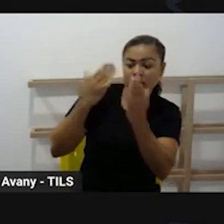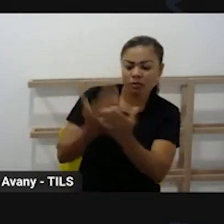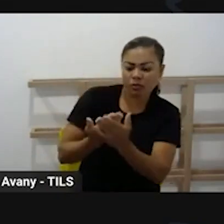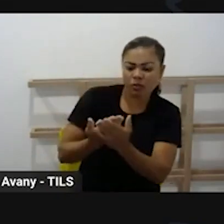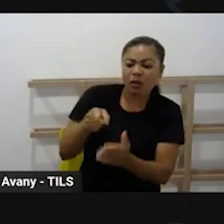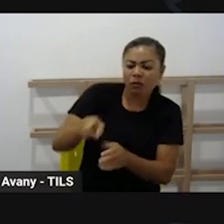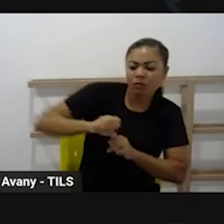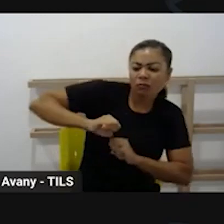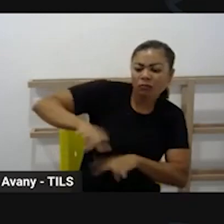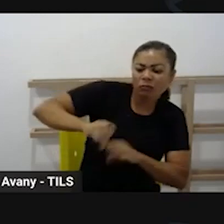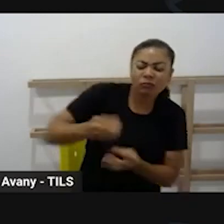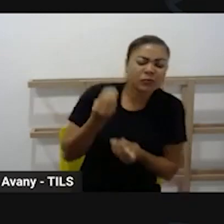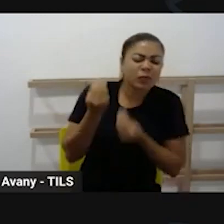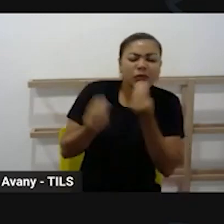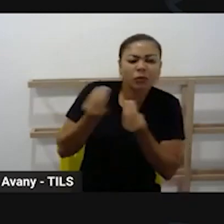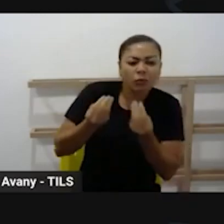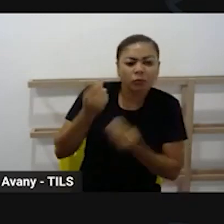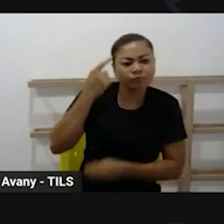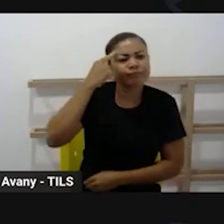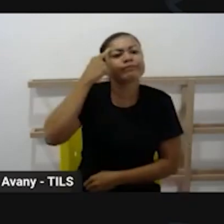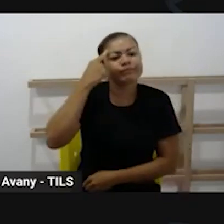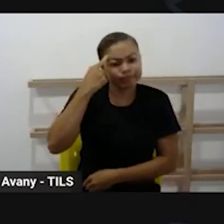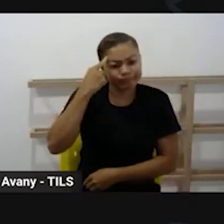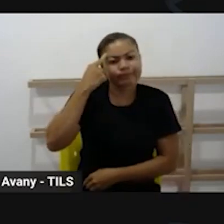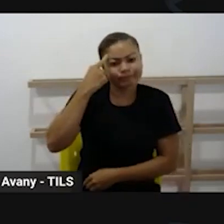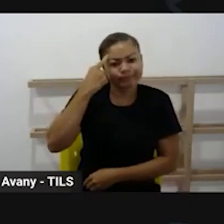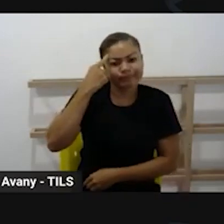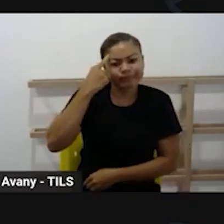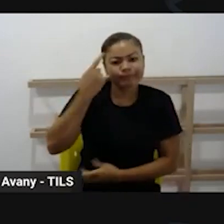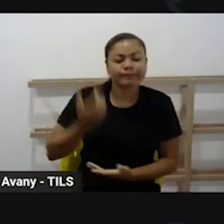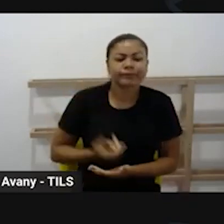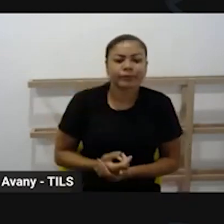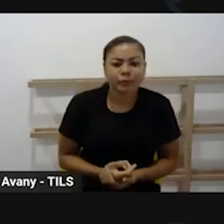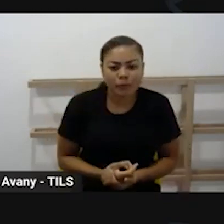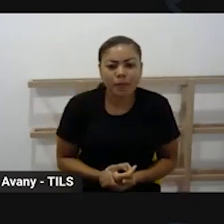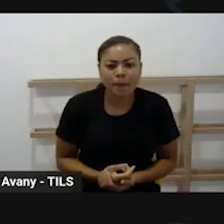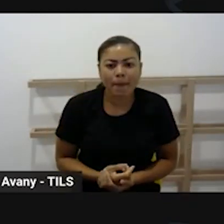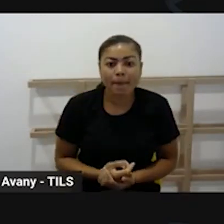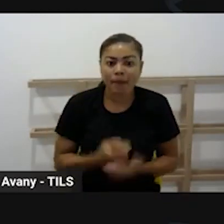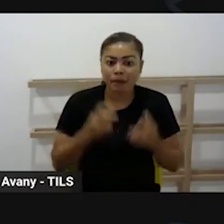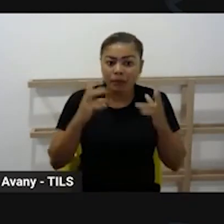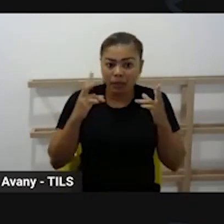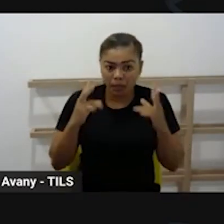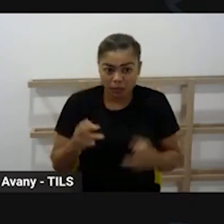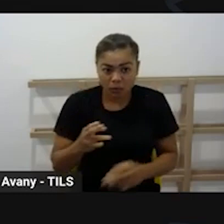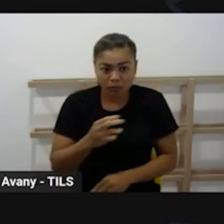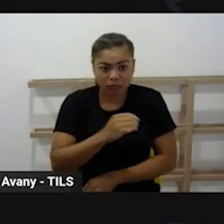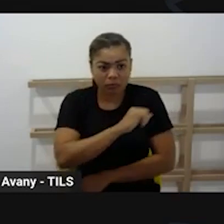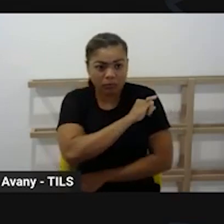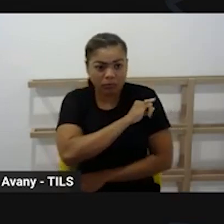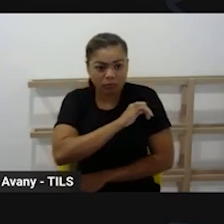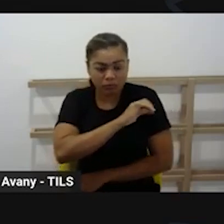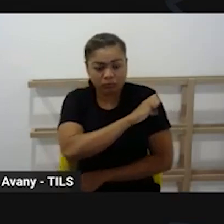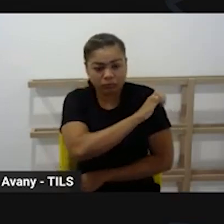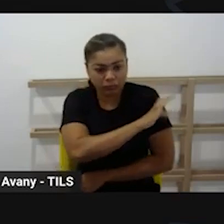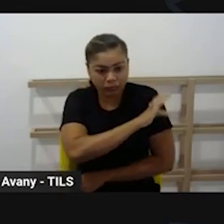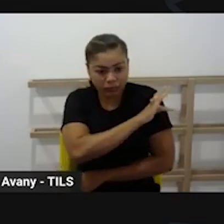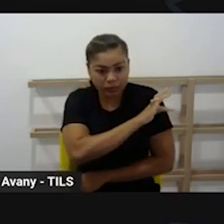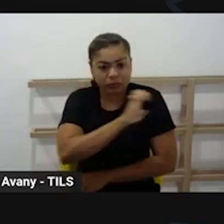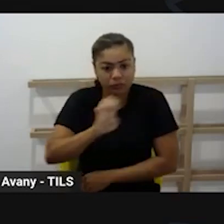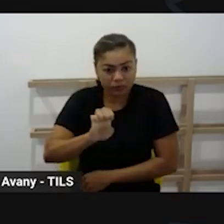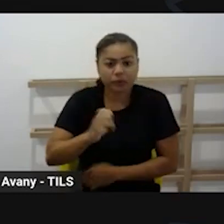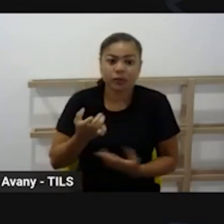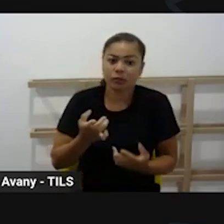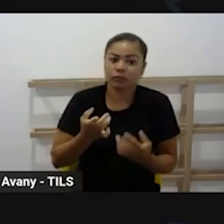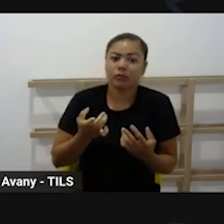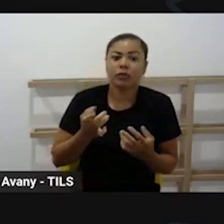acredita na educação infantil, que não é preparação para o ensino fundamental, mas que garante muitos objetivos de aprendizagem, que